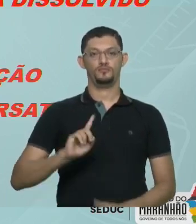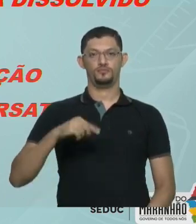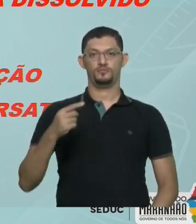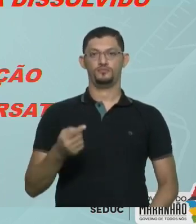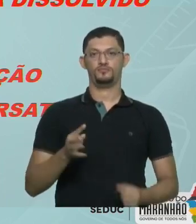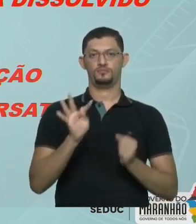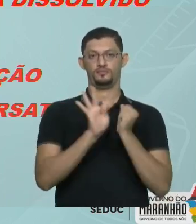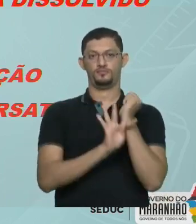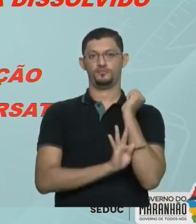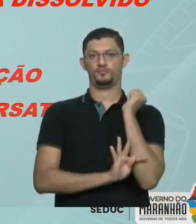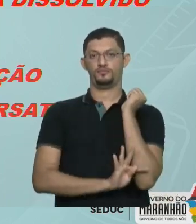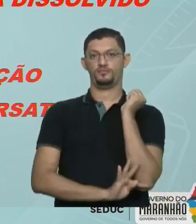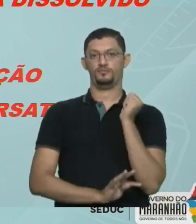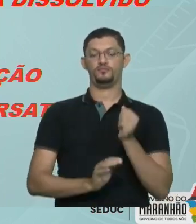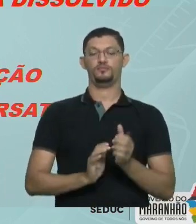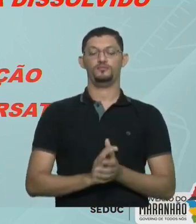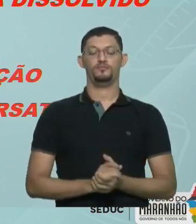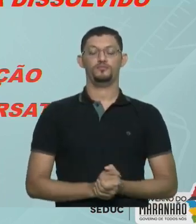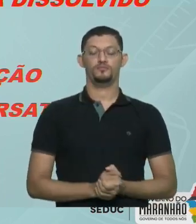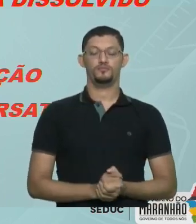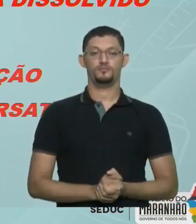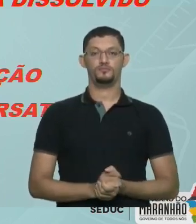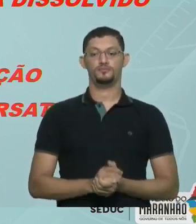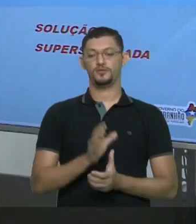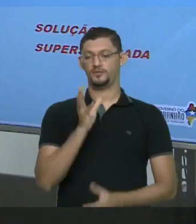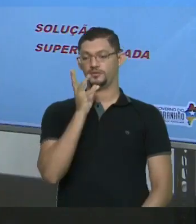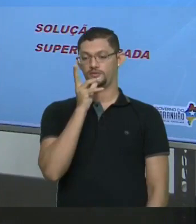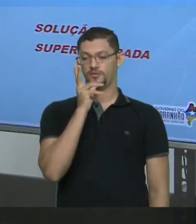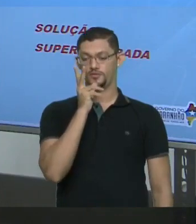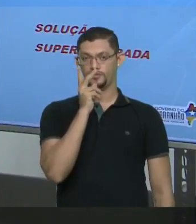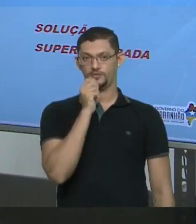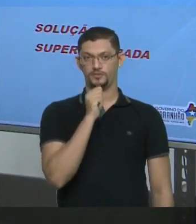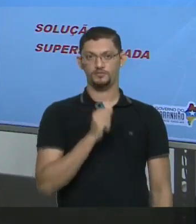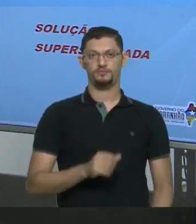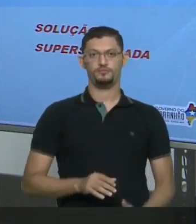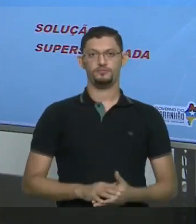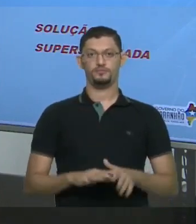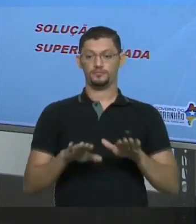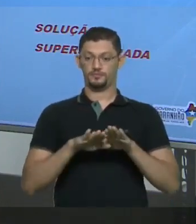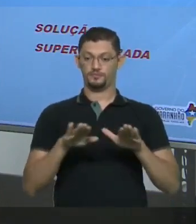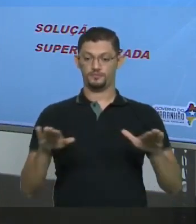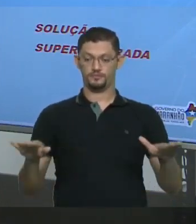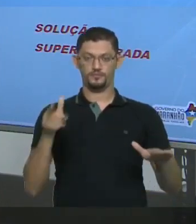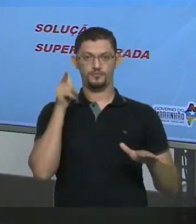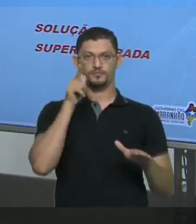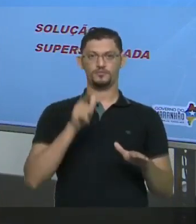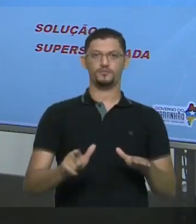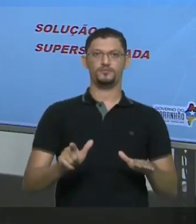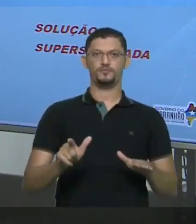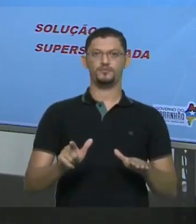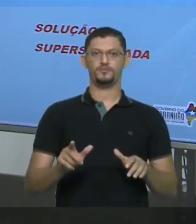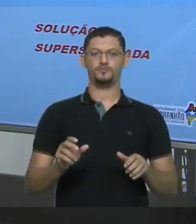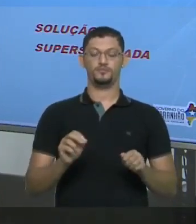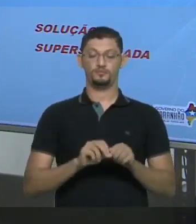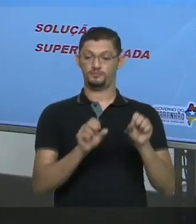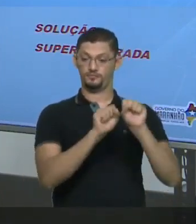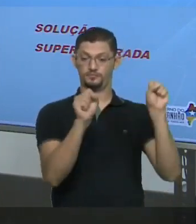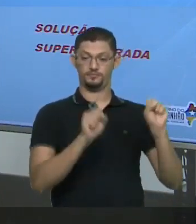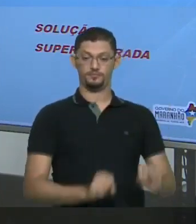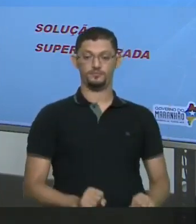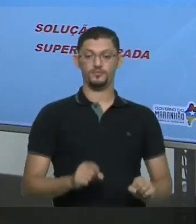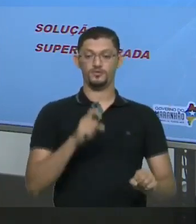eu fui Resfriando Ok Lentamente Sem perturbar E aí eu consigo Sem perturbar O sistema